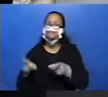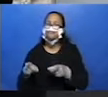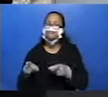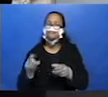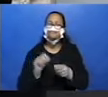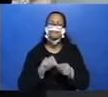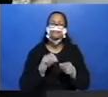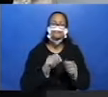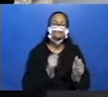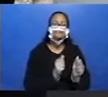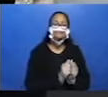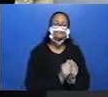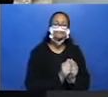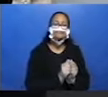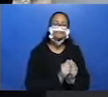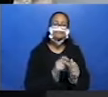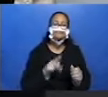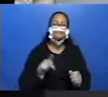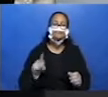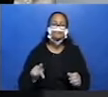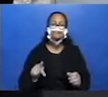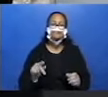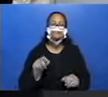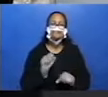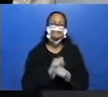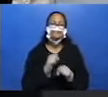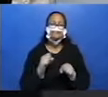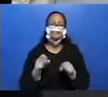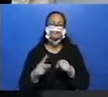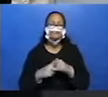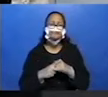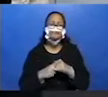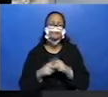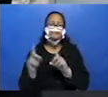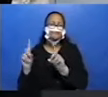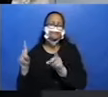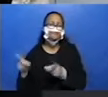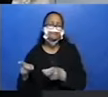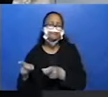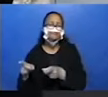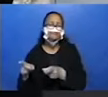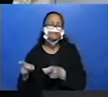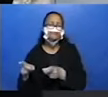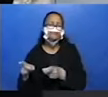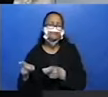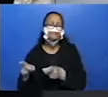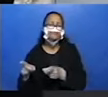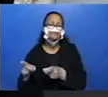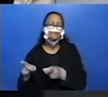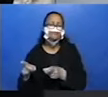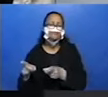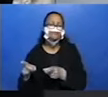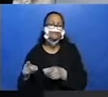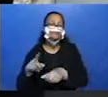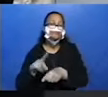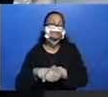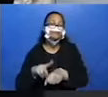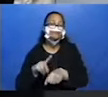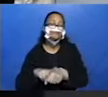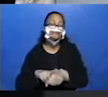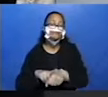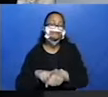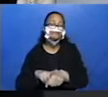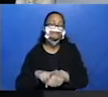fazer junto, tá? Qual é o advérbio que tá entre parênteses aqui, ó? Ele tá pedindo que eu coloque um advérbio de tempo.